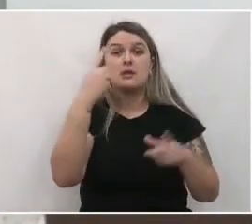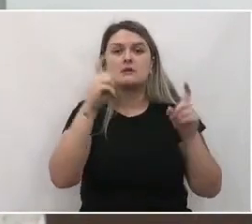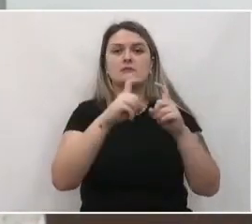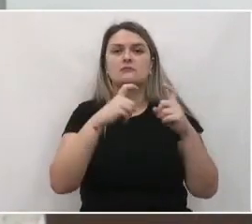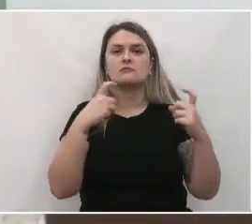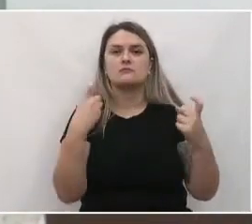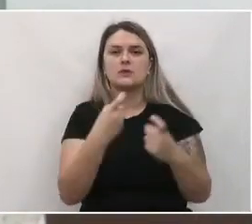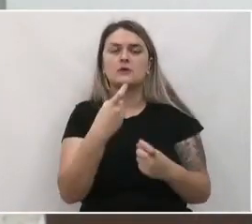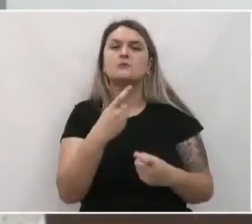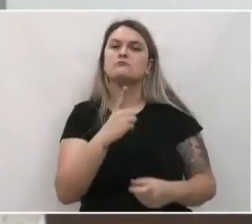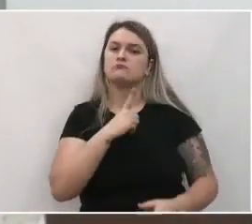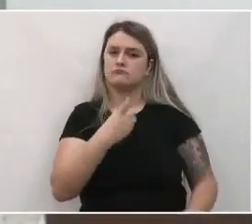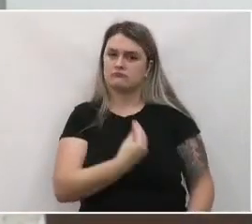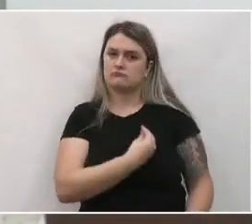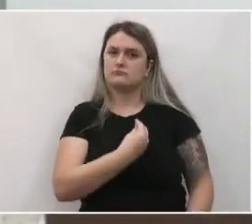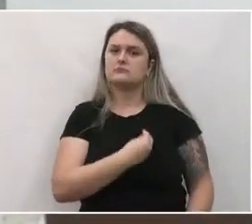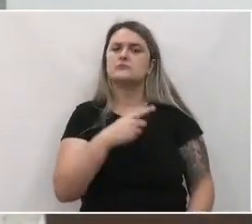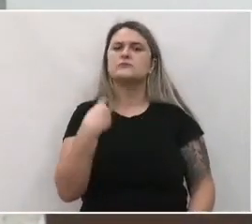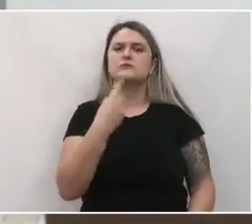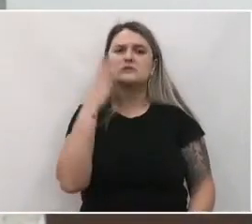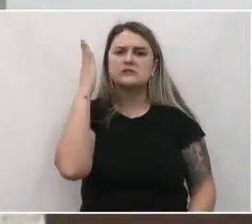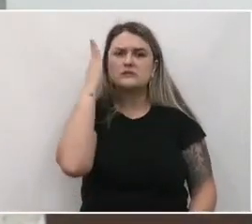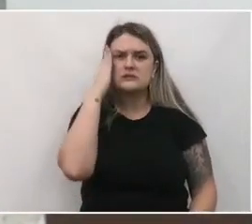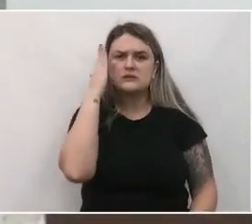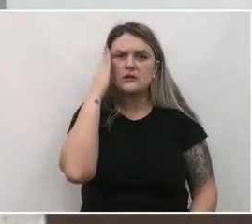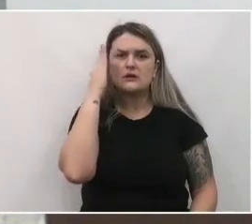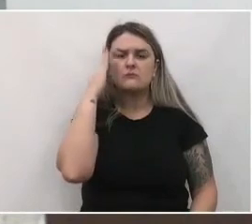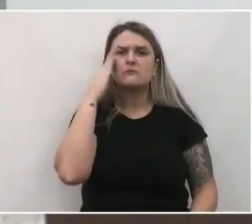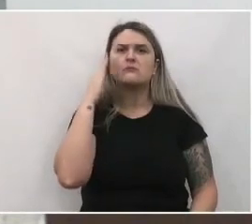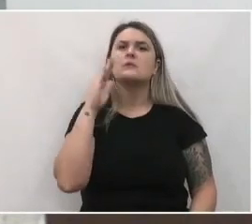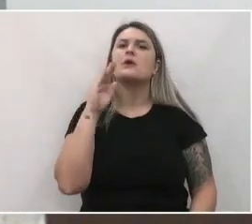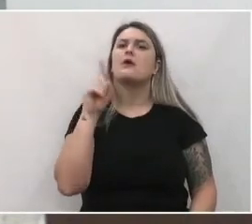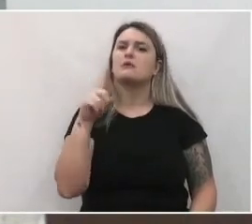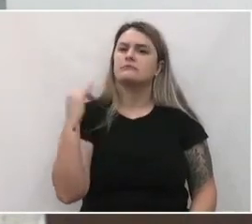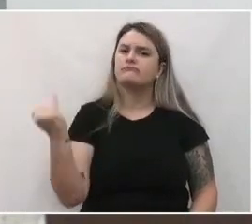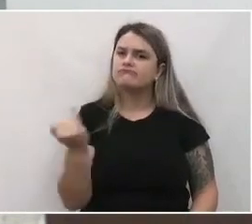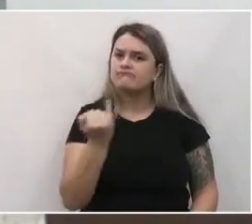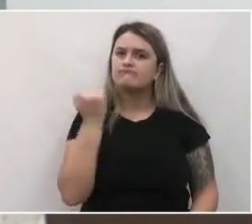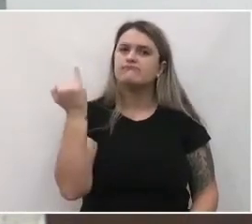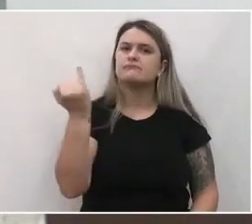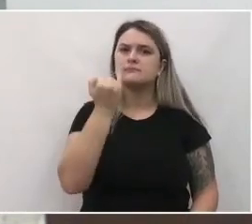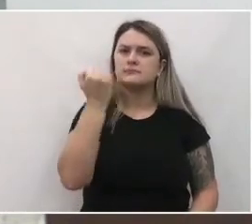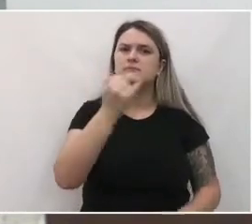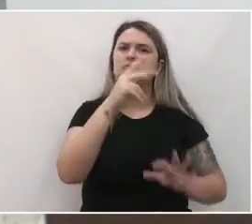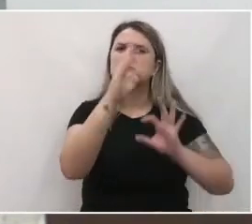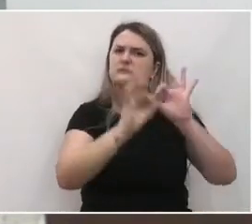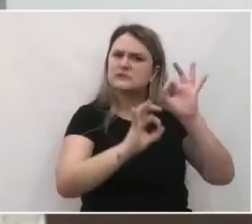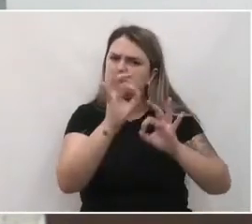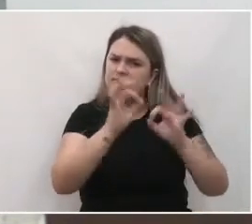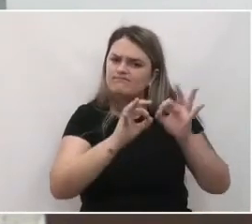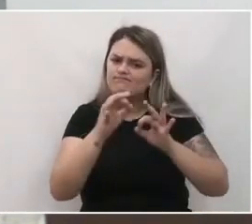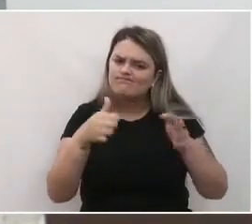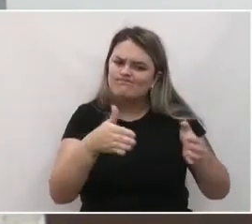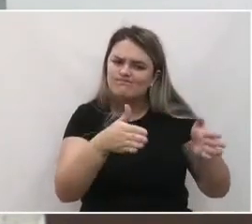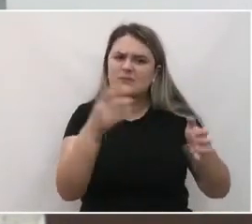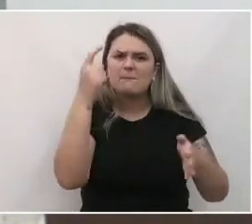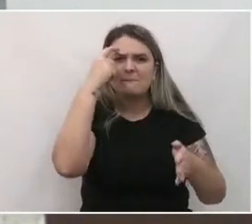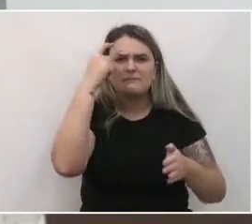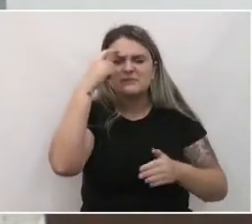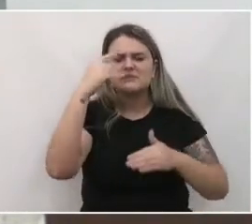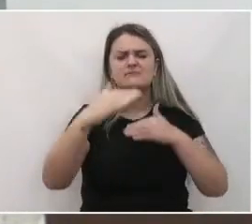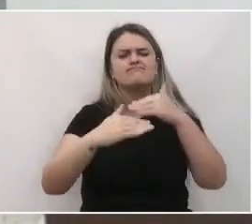presente porque sabemos muito bem qual a importância do plano diretor para um crescimento